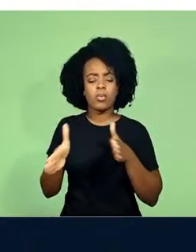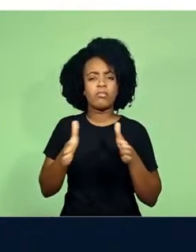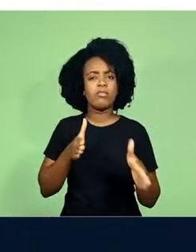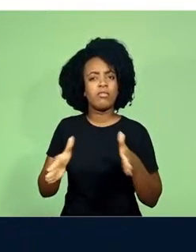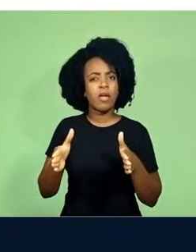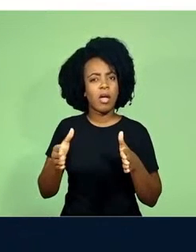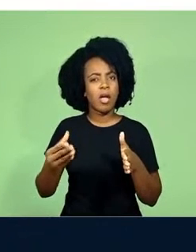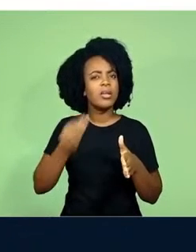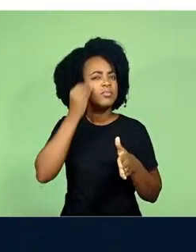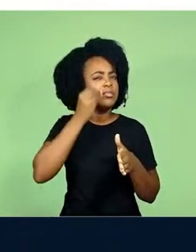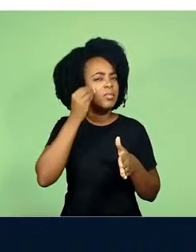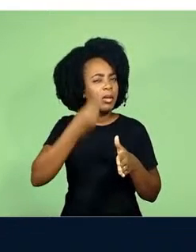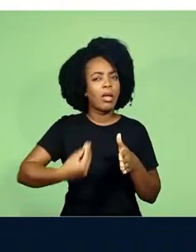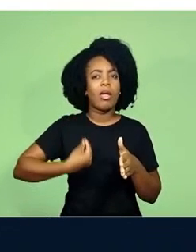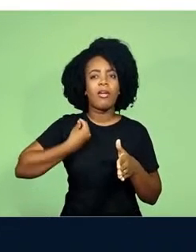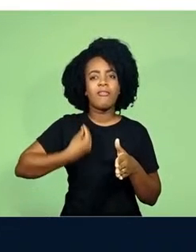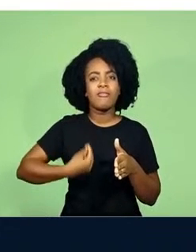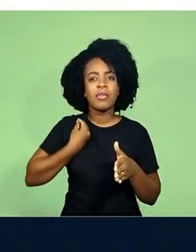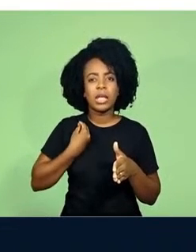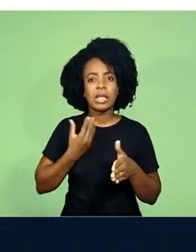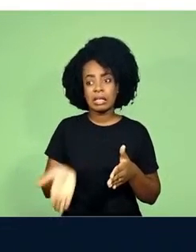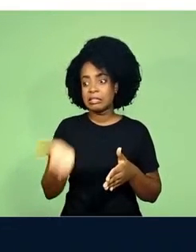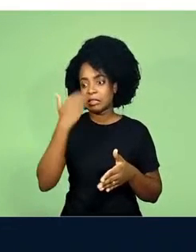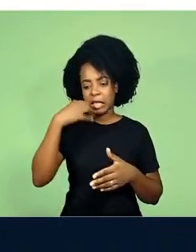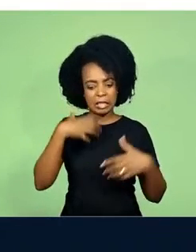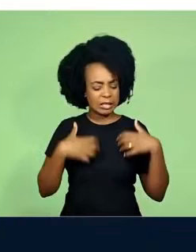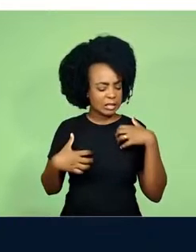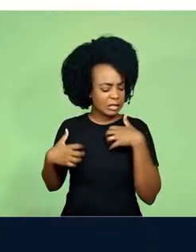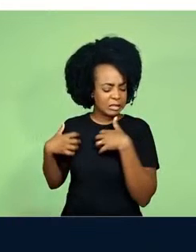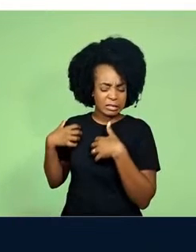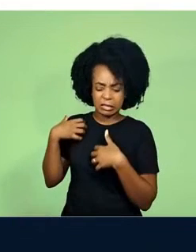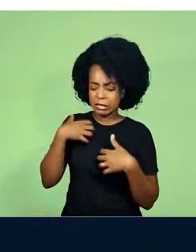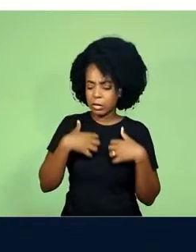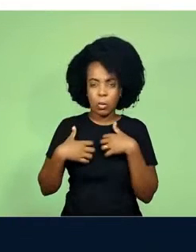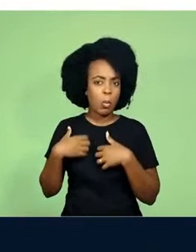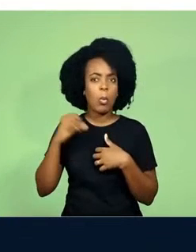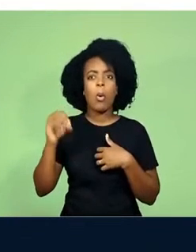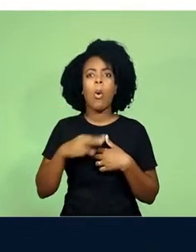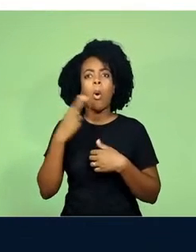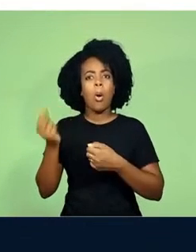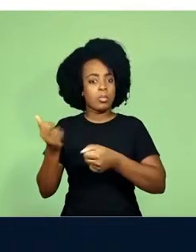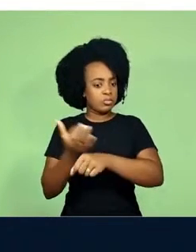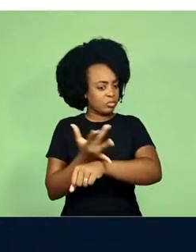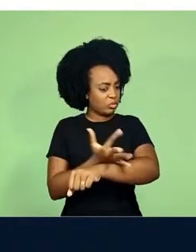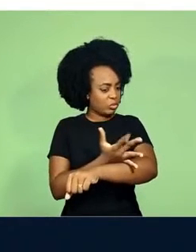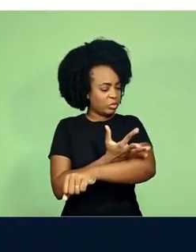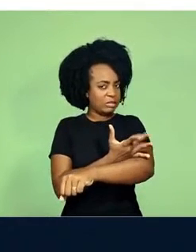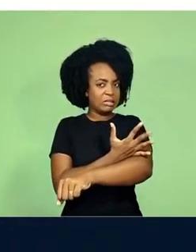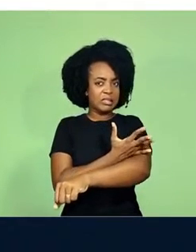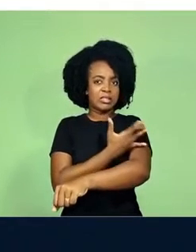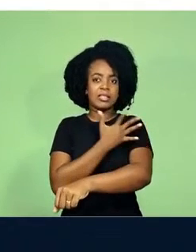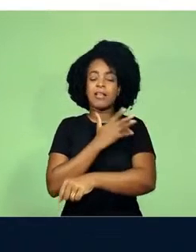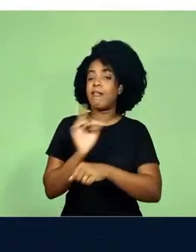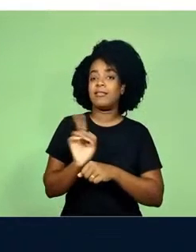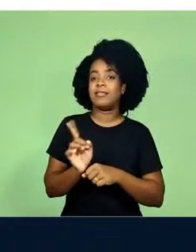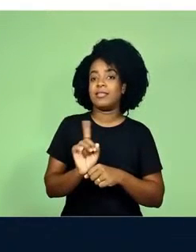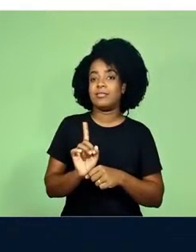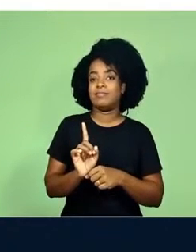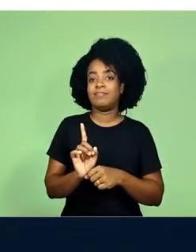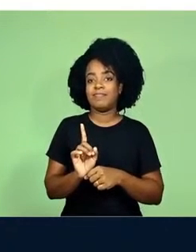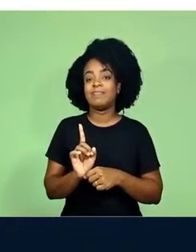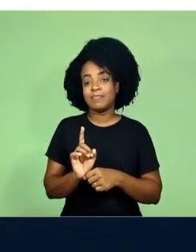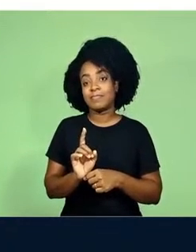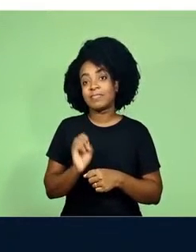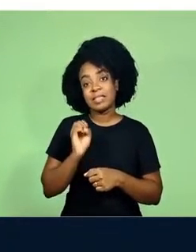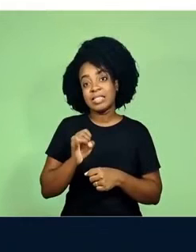anos não acabe gerando sentimentos e emoções que vão gerar essas angústias e